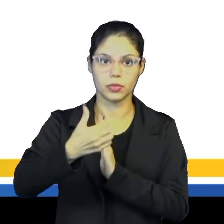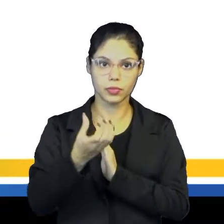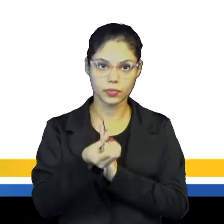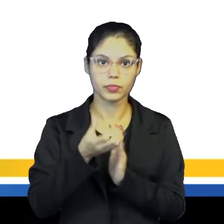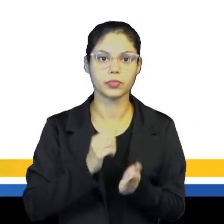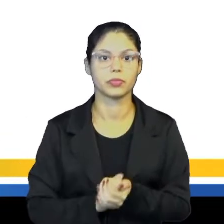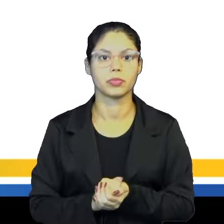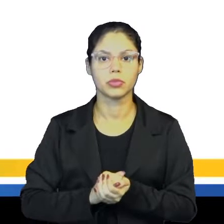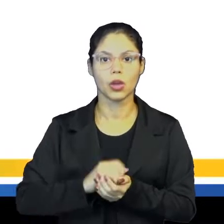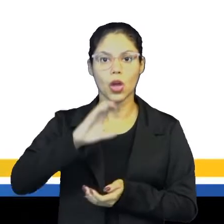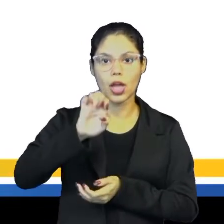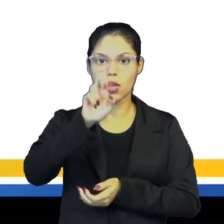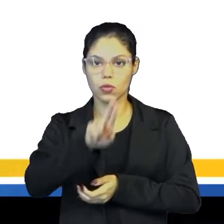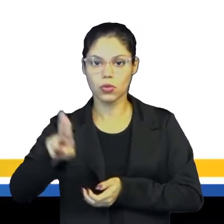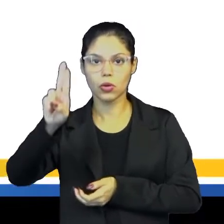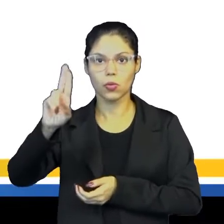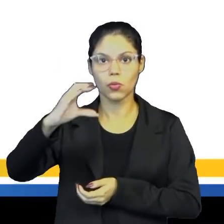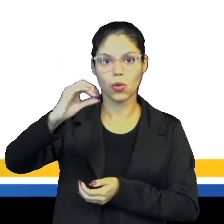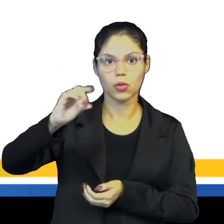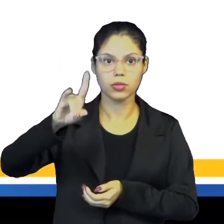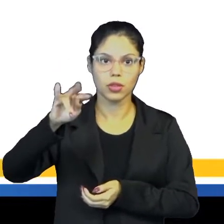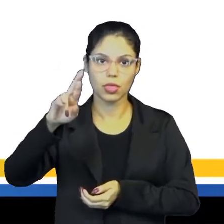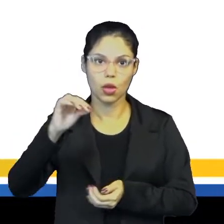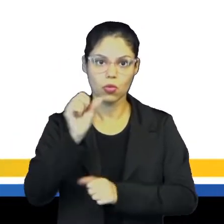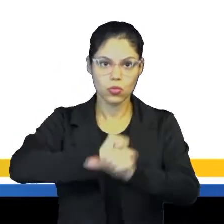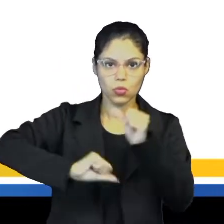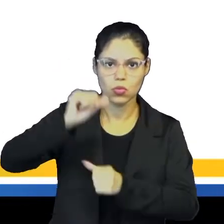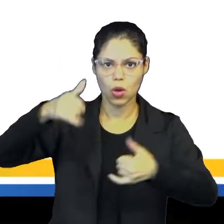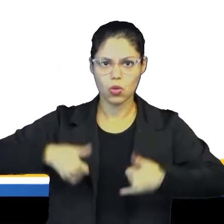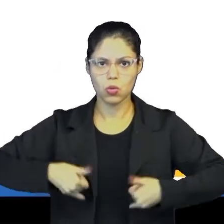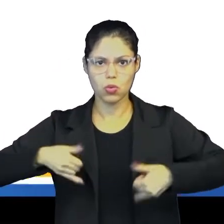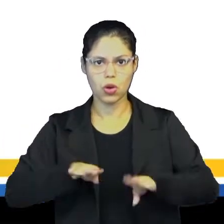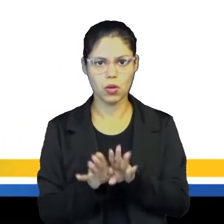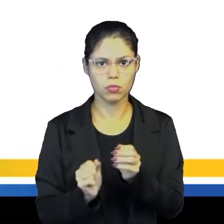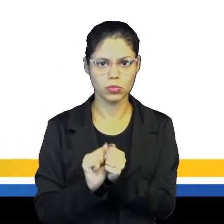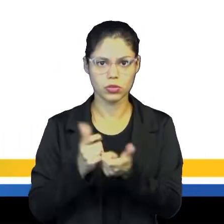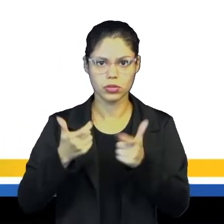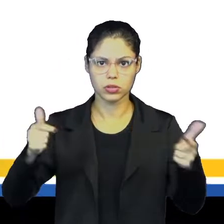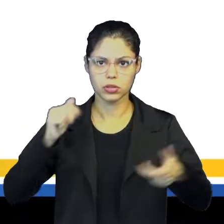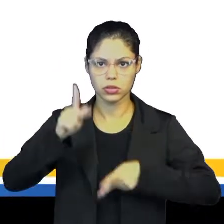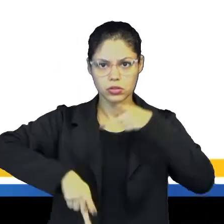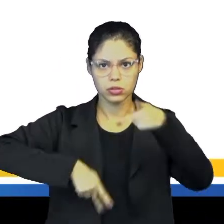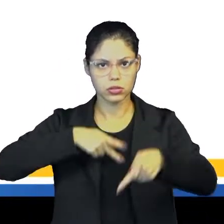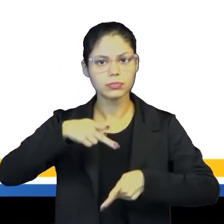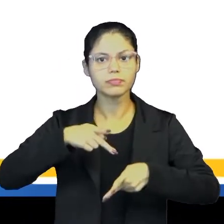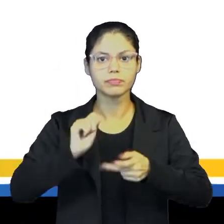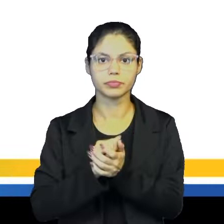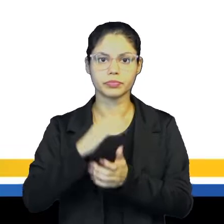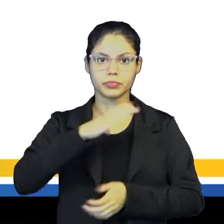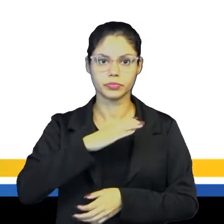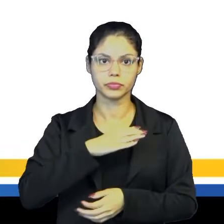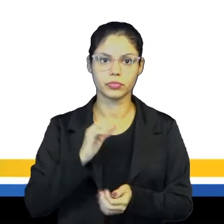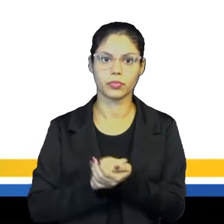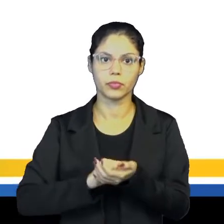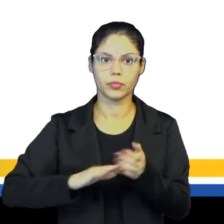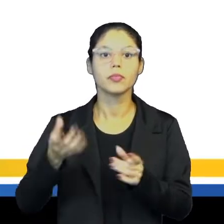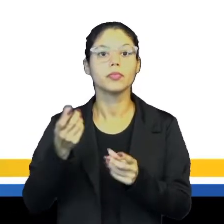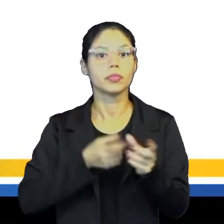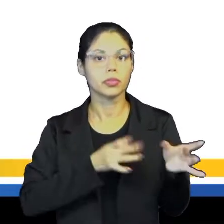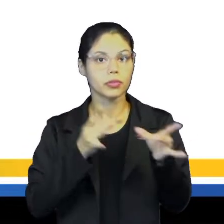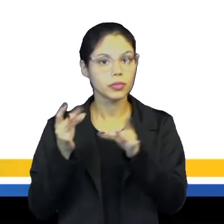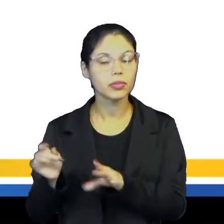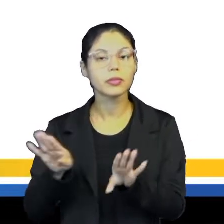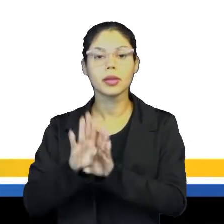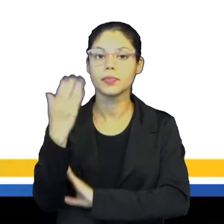XVI, a Europa Ocidental sofreu diversas transformações que promoveram o crescimento das cidades, das atividades comerciais